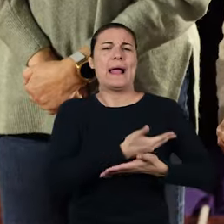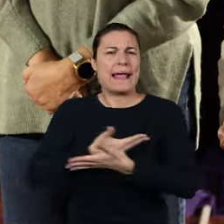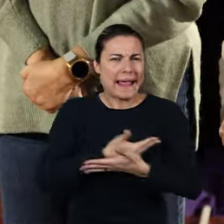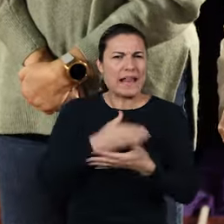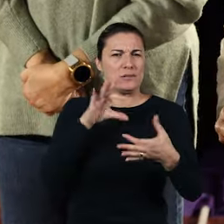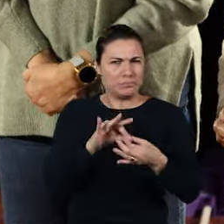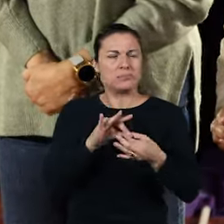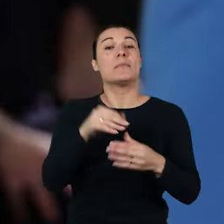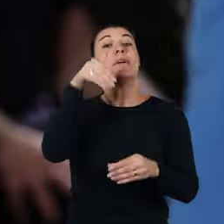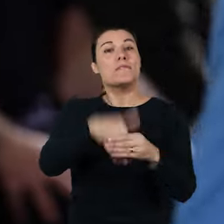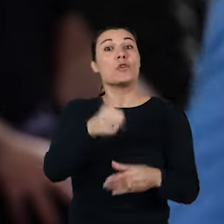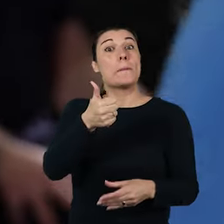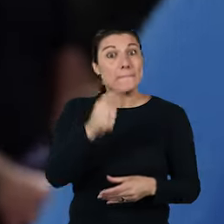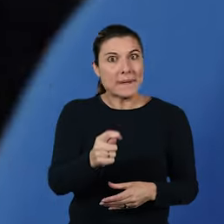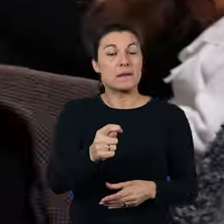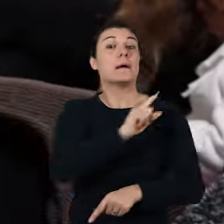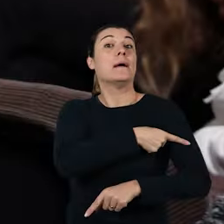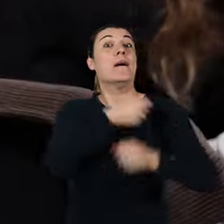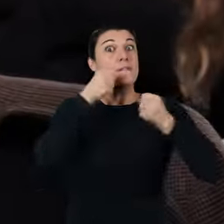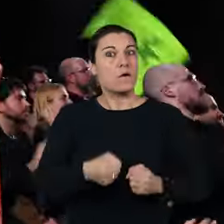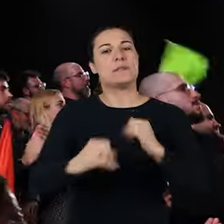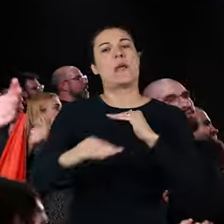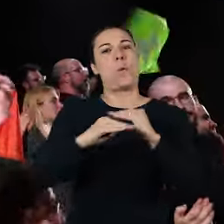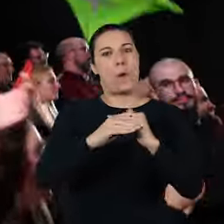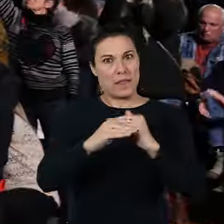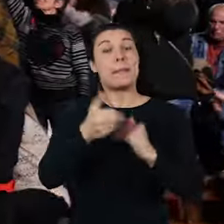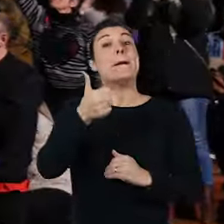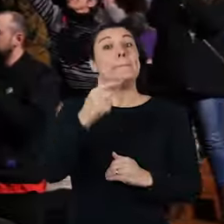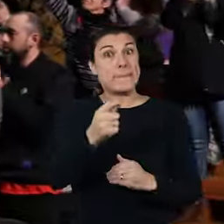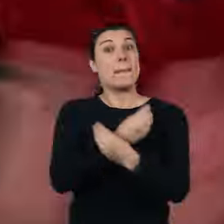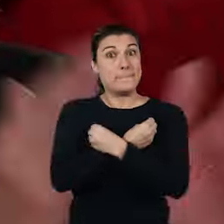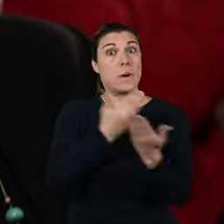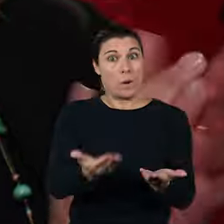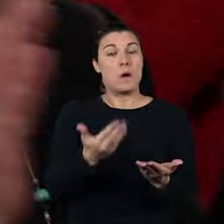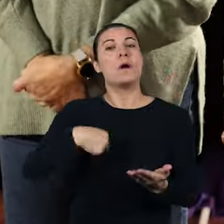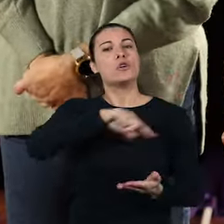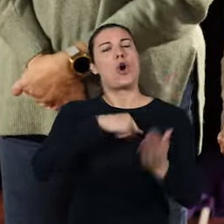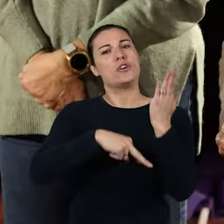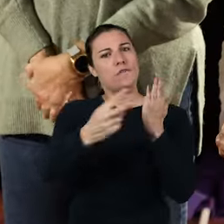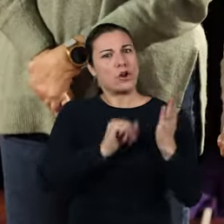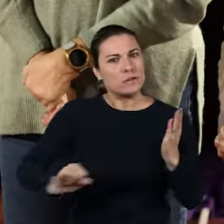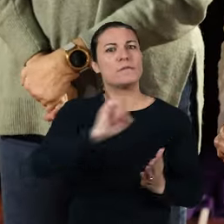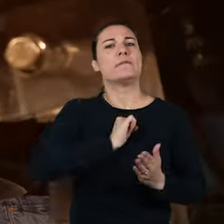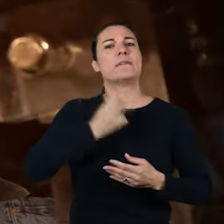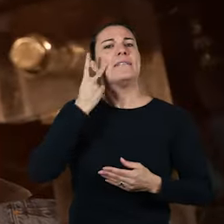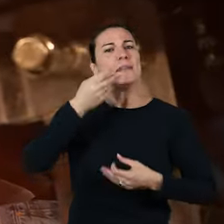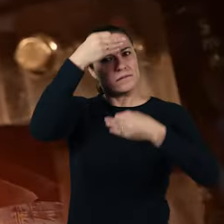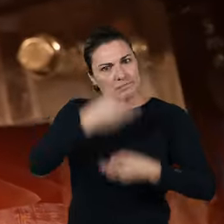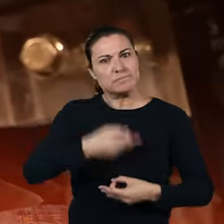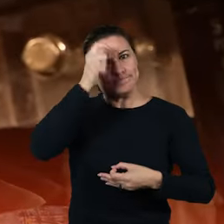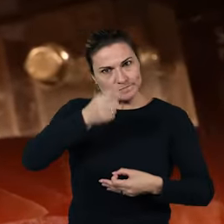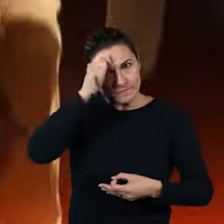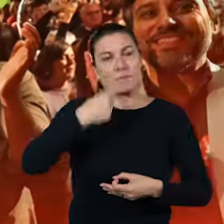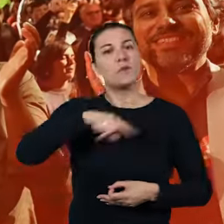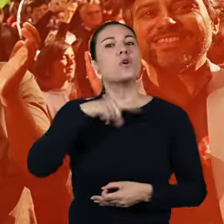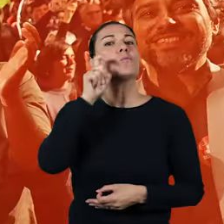escola, pela creche. Votem no Bloco de Esquerda. A força da igualdade. Bloco de Esquerda. A nossa voz, a nossa